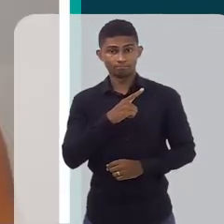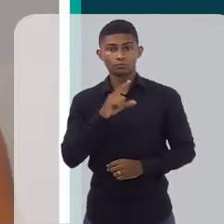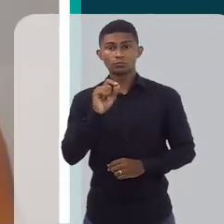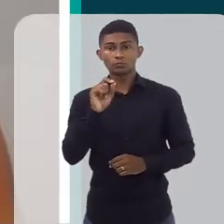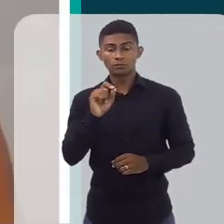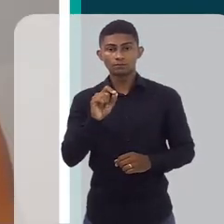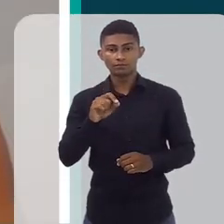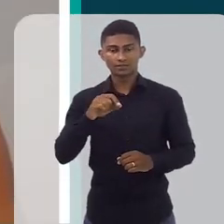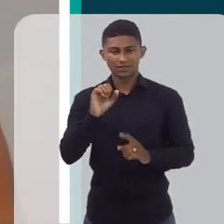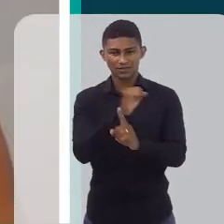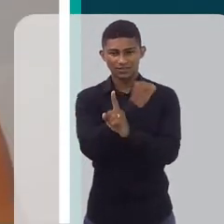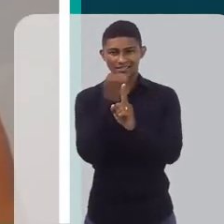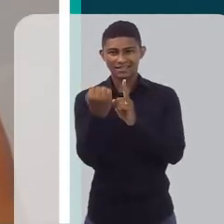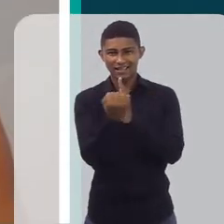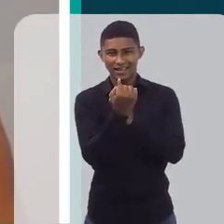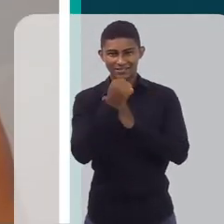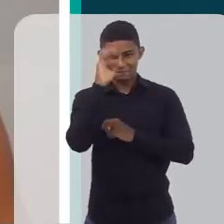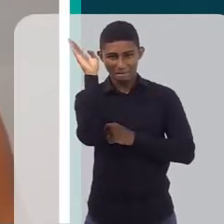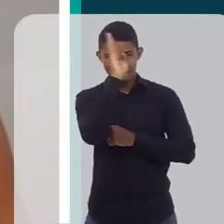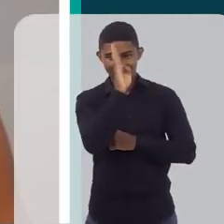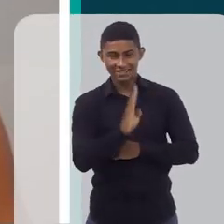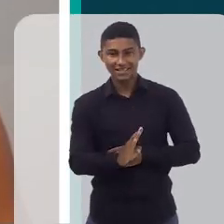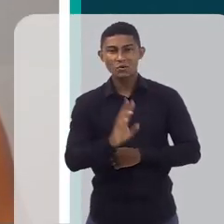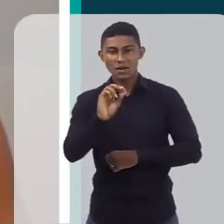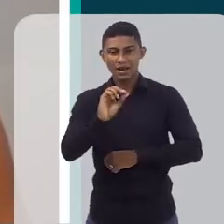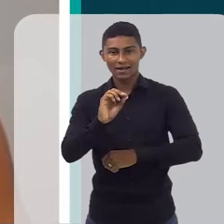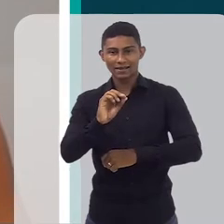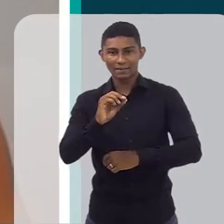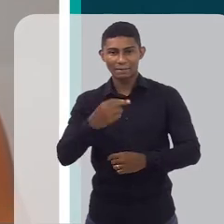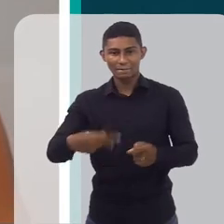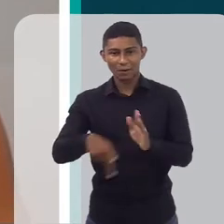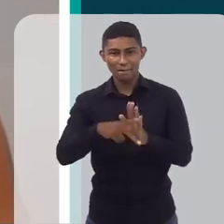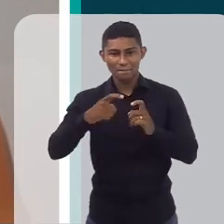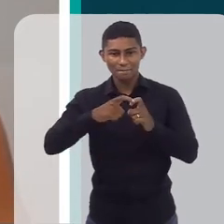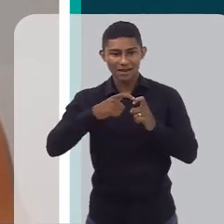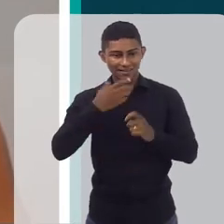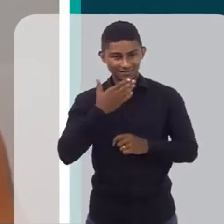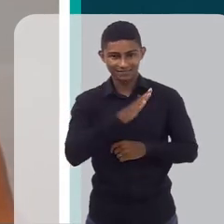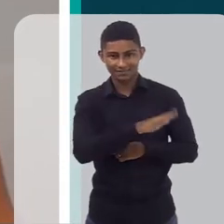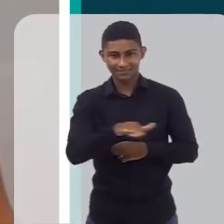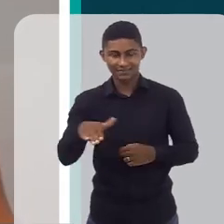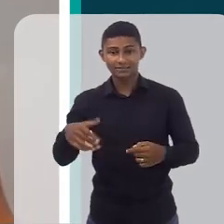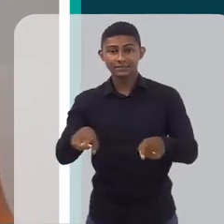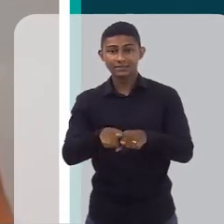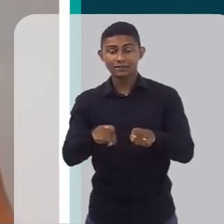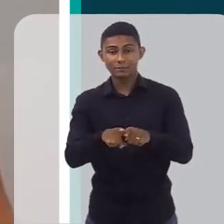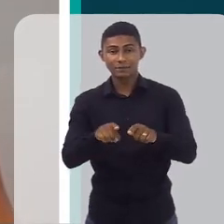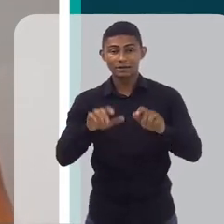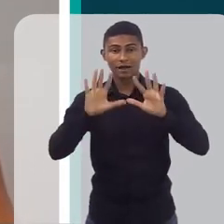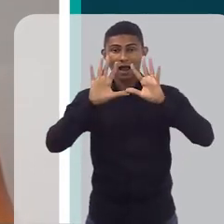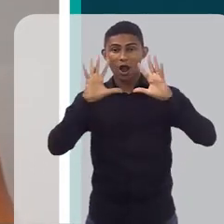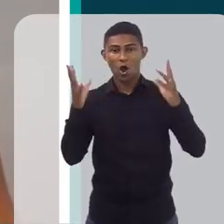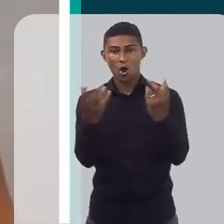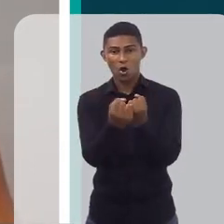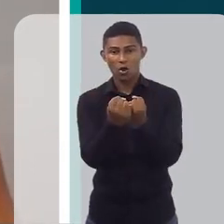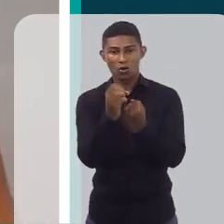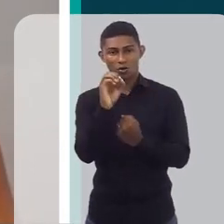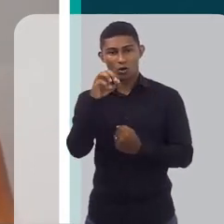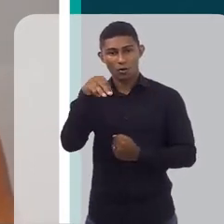definição, pela Sociedade Brasileira de Pediatria, né? E pela OMS, e que se refere que